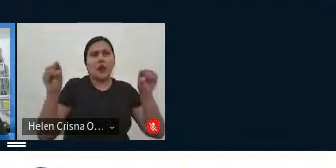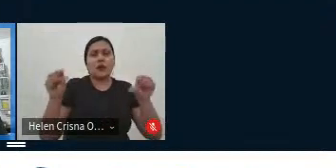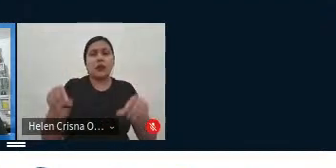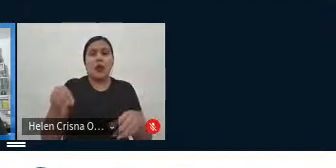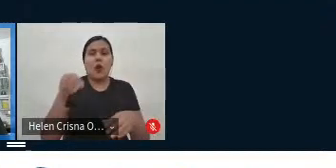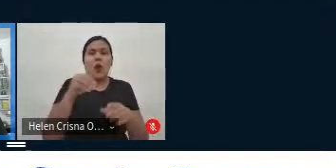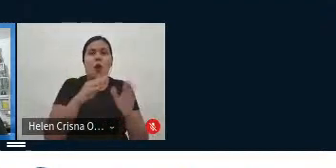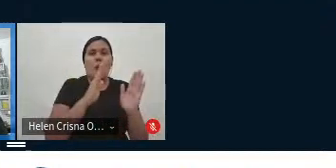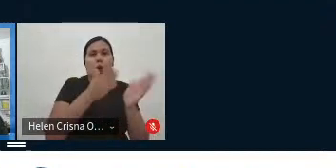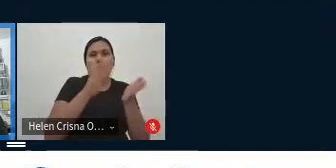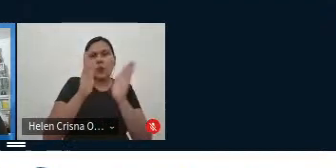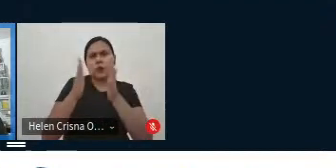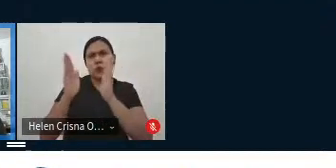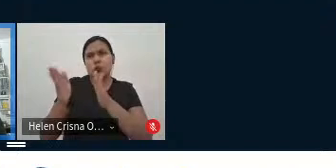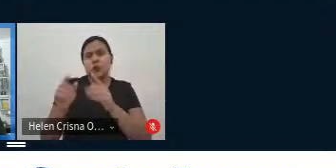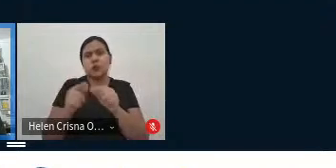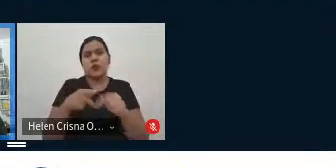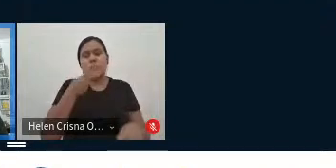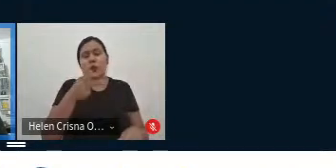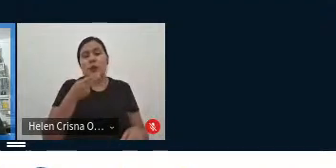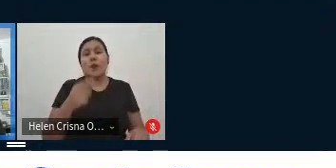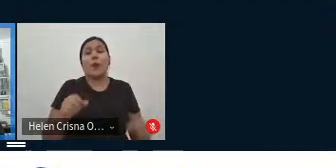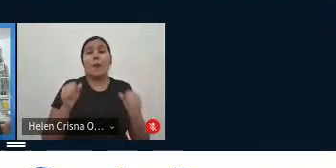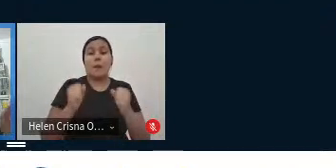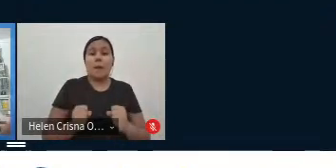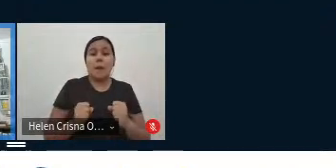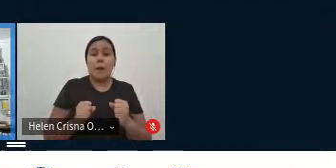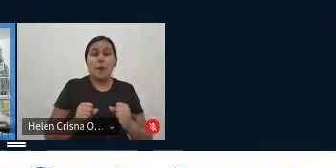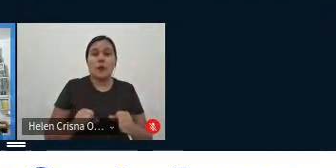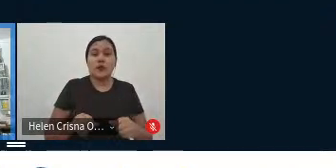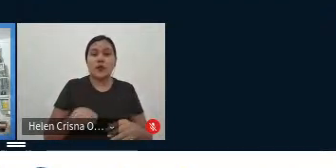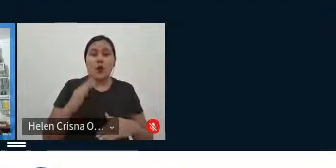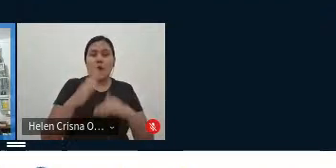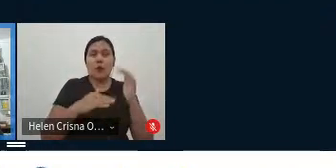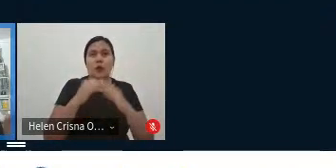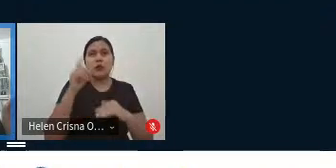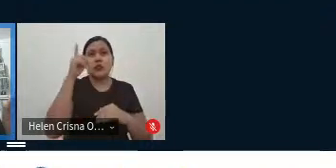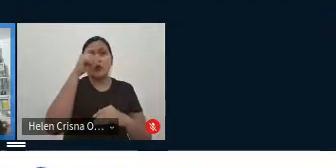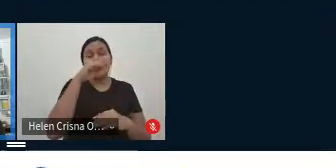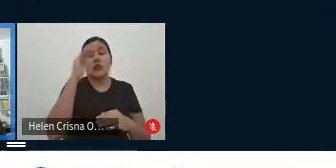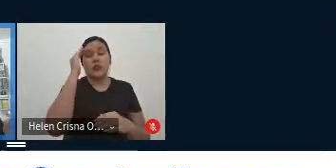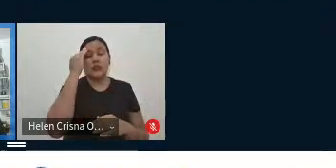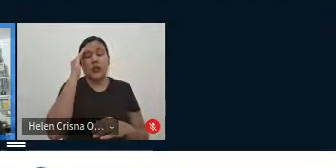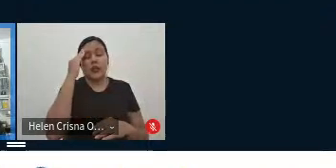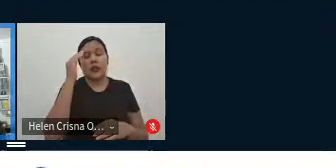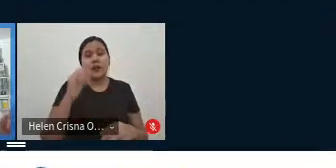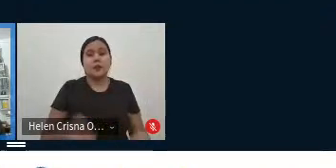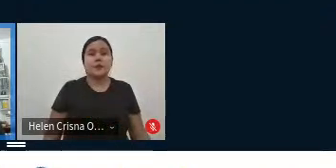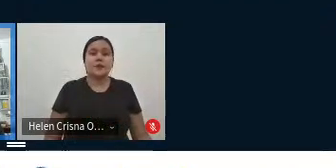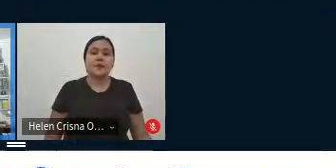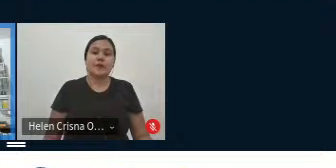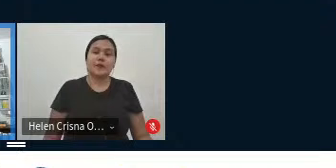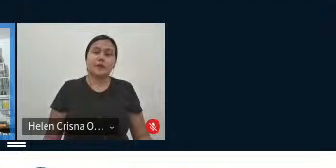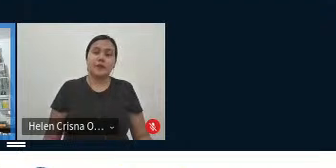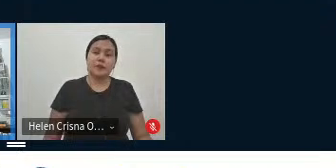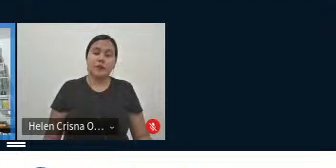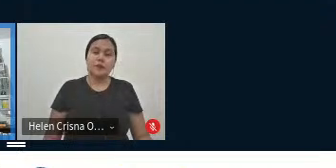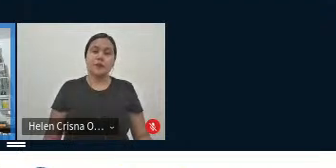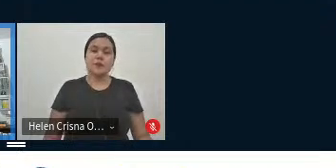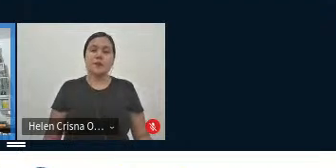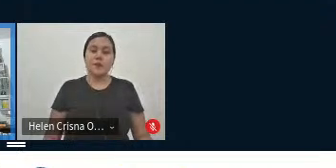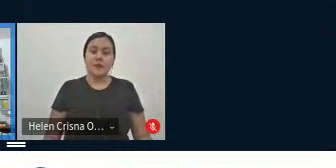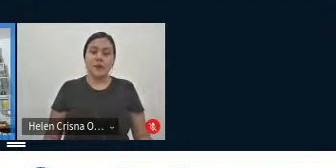pela ordem de uma fala pode ser proporcionalmente mais difícil compreender os detalhes sem tomar como premissa